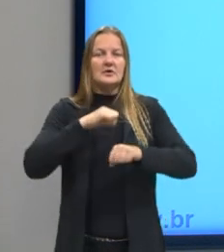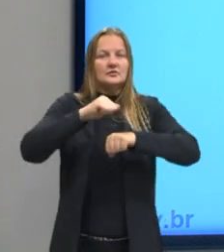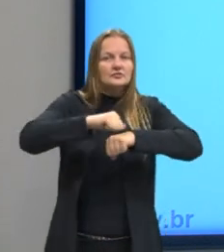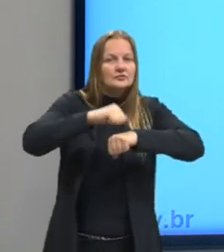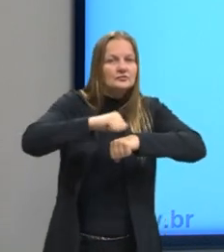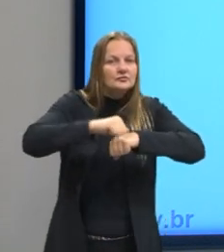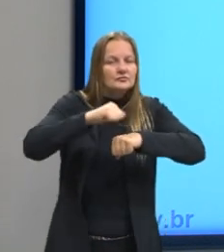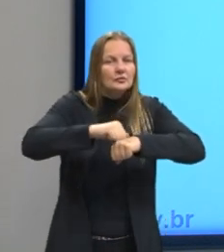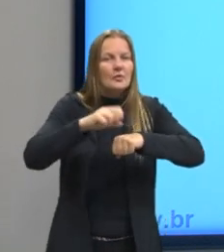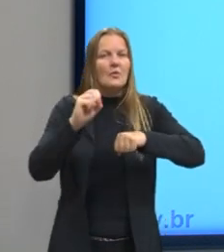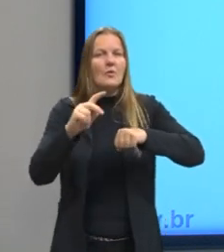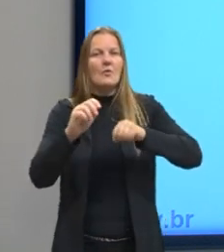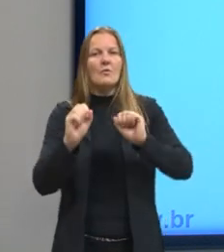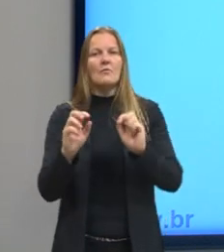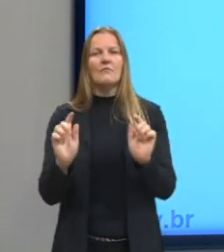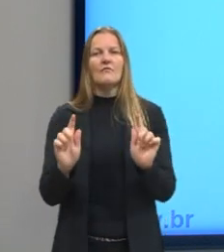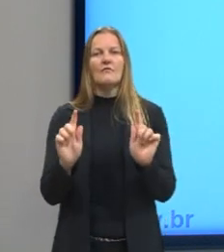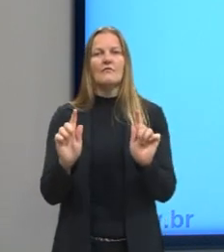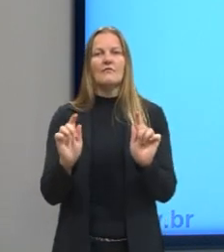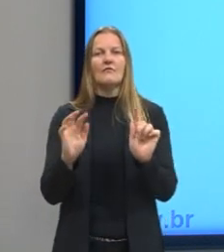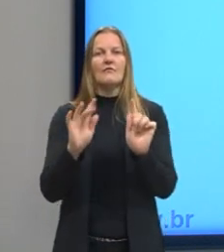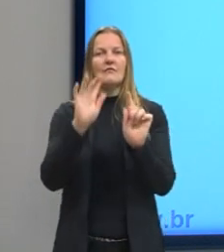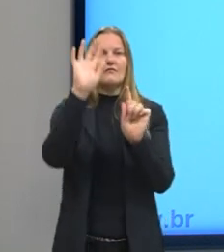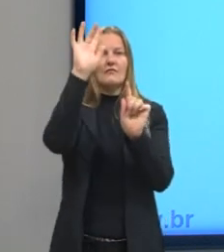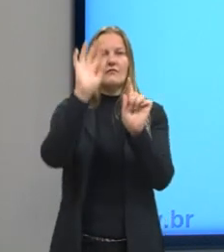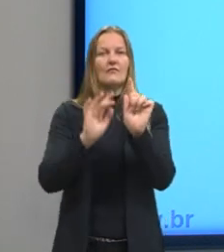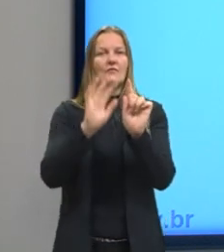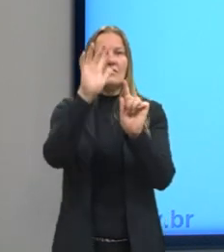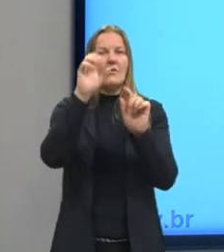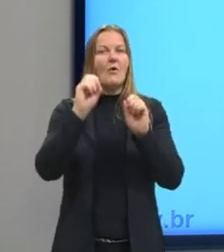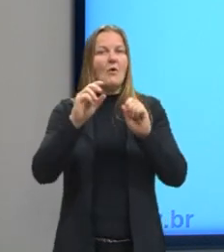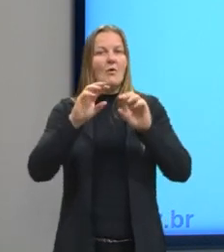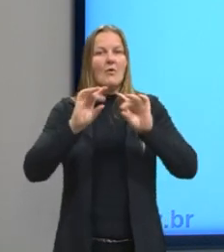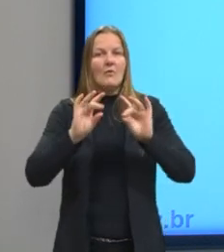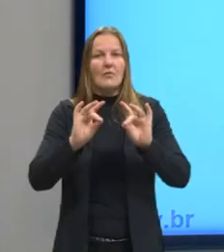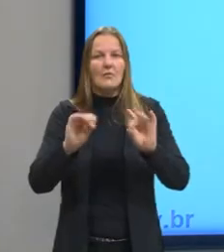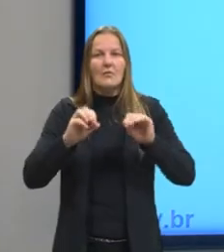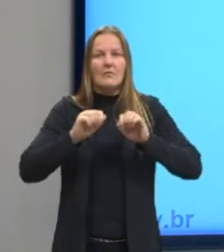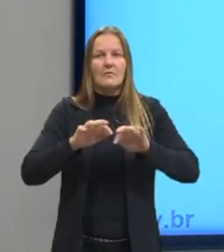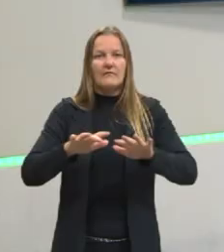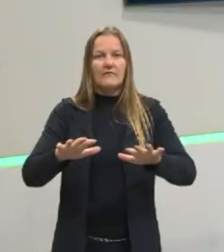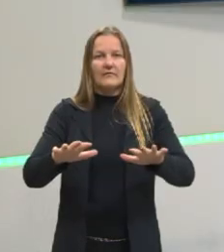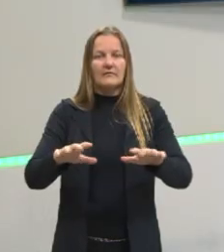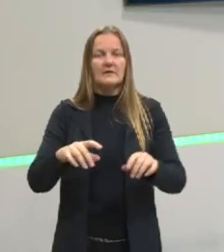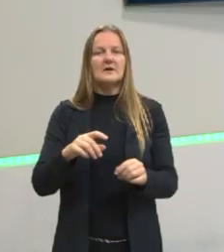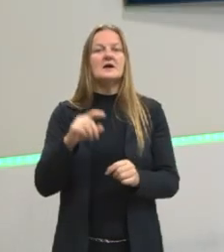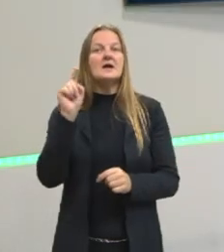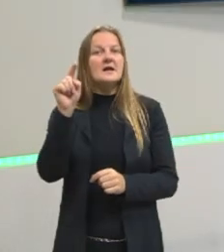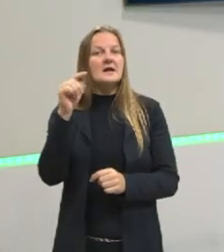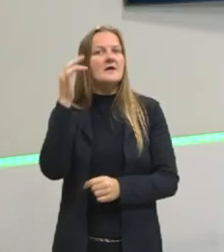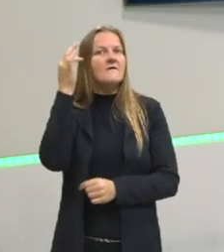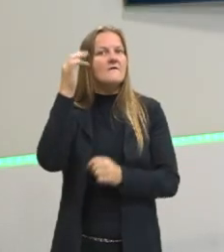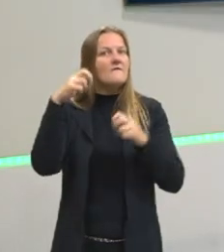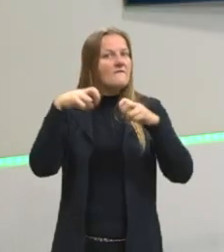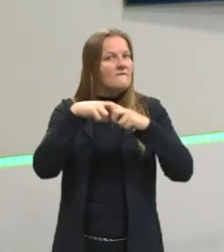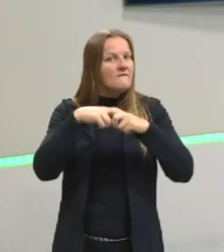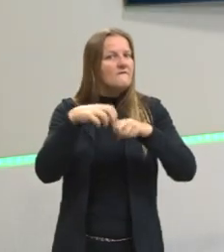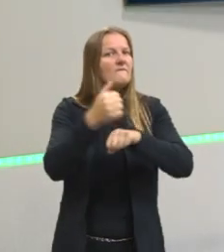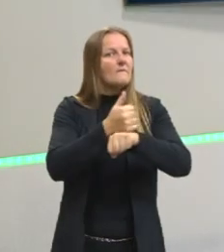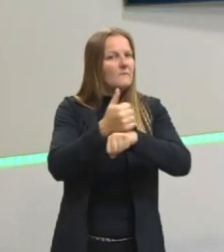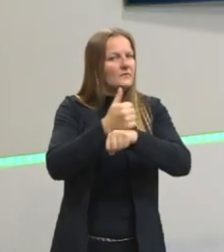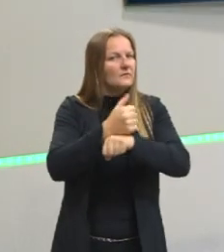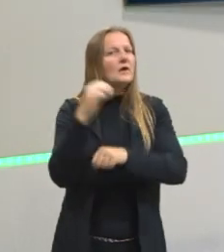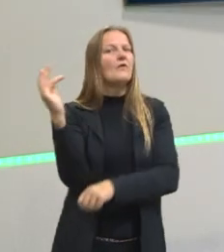sólido, estado gasoso ou em estado líquido. O Van der Waals, ele era um físico e que por essa e várias